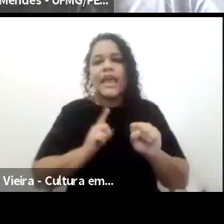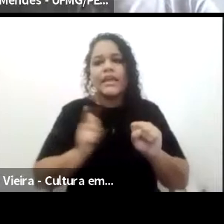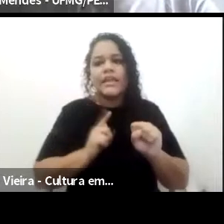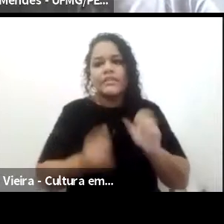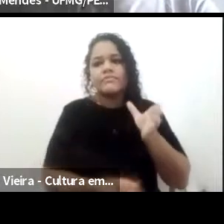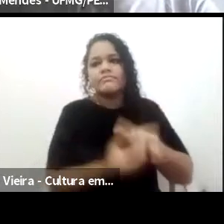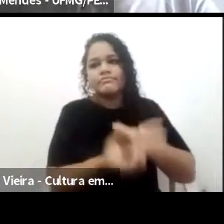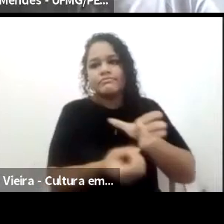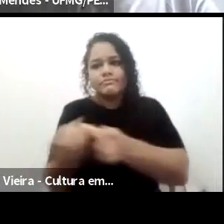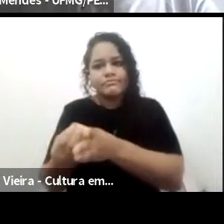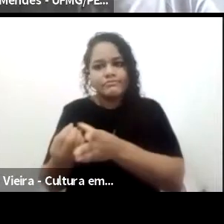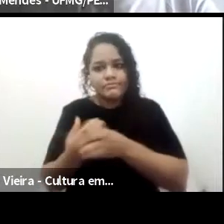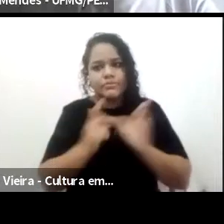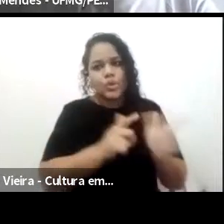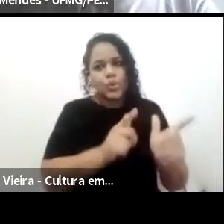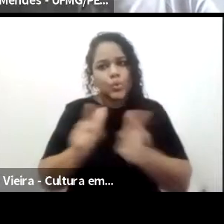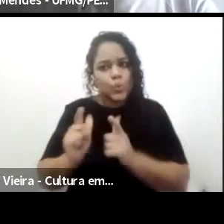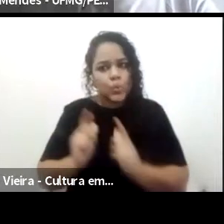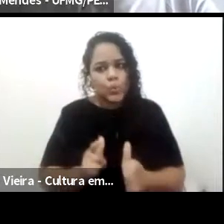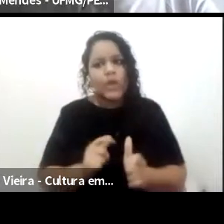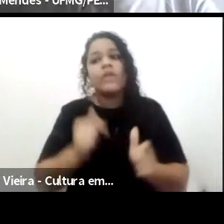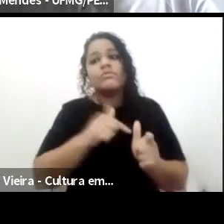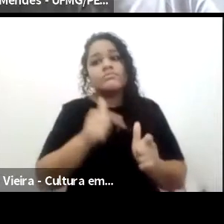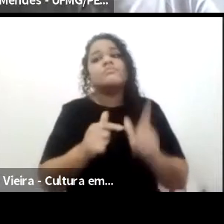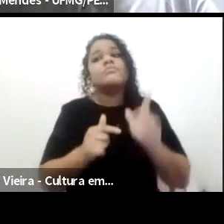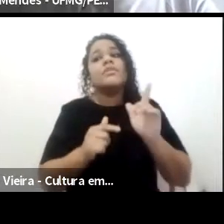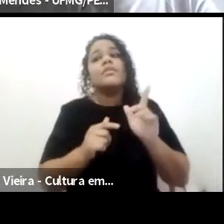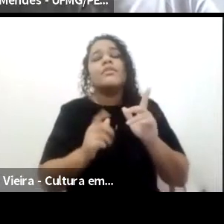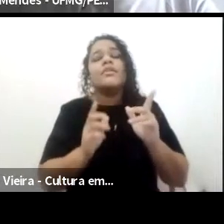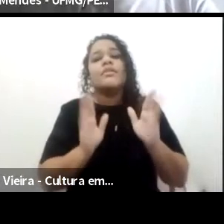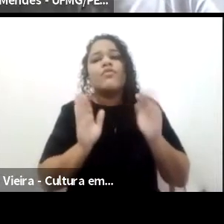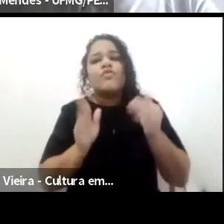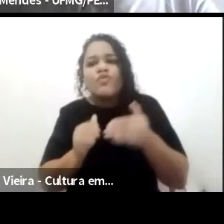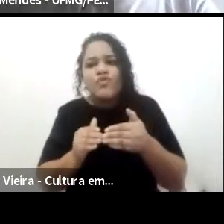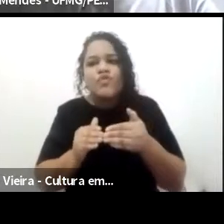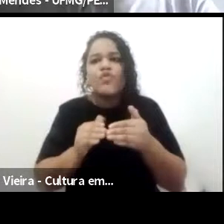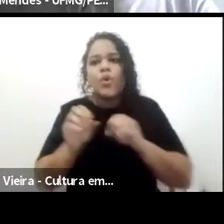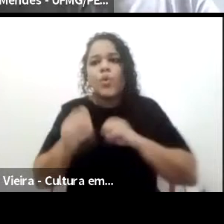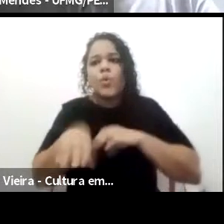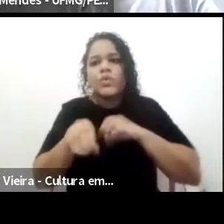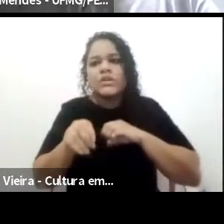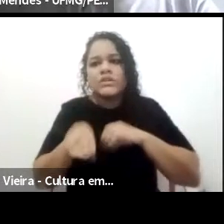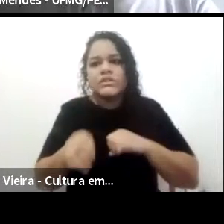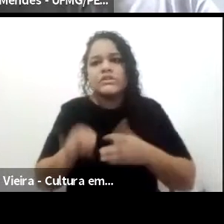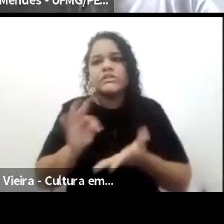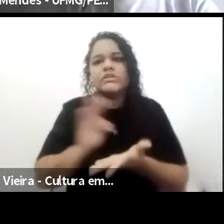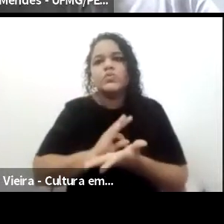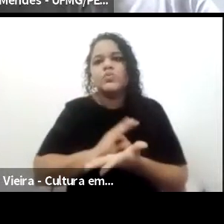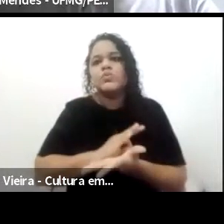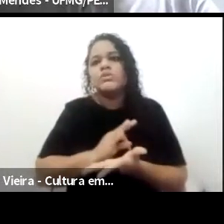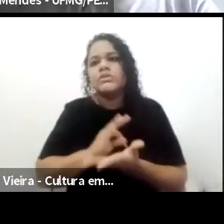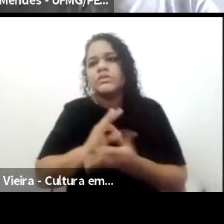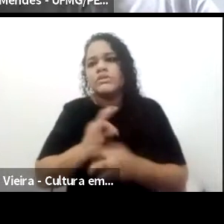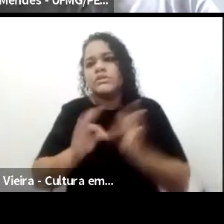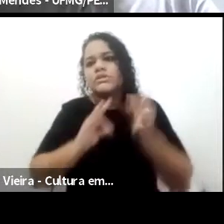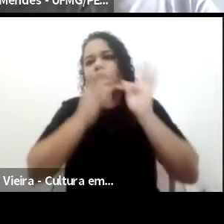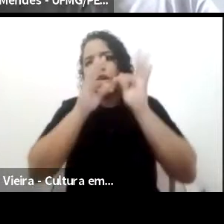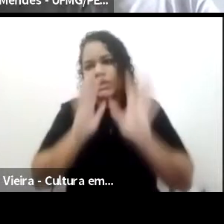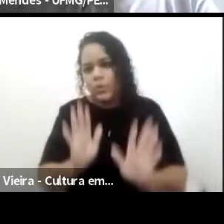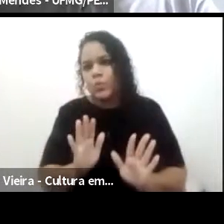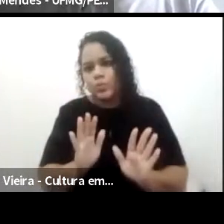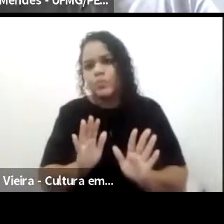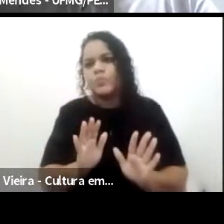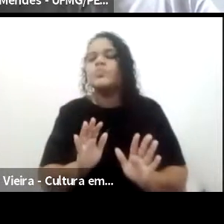espaços e que são cadeiras muito voltadas para o ensino técnico. E acho que essa questão técnica que a